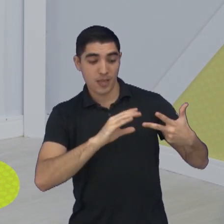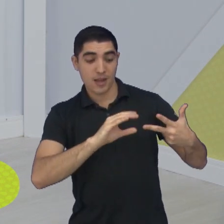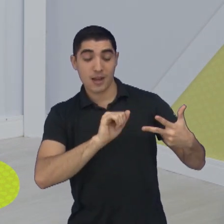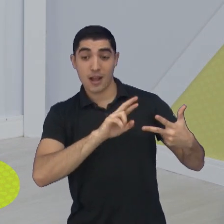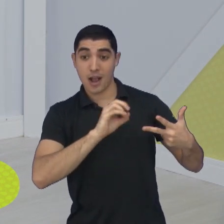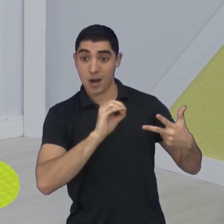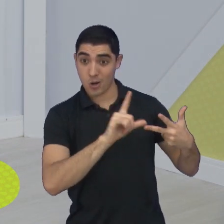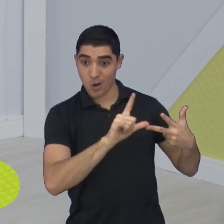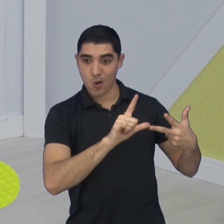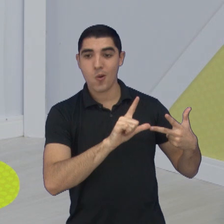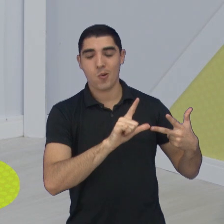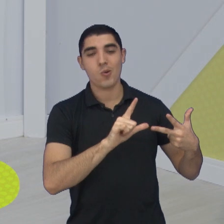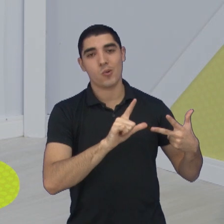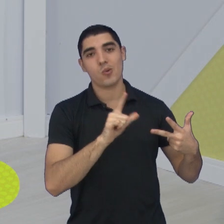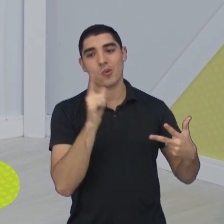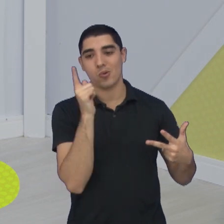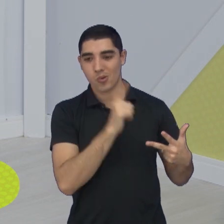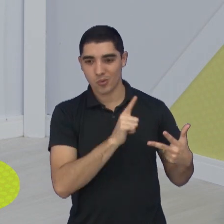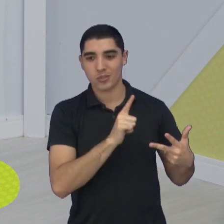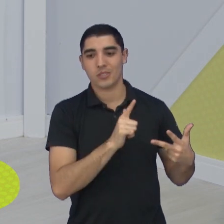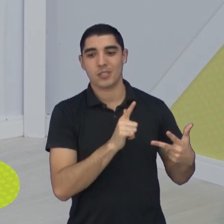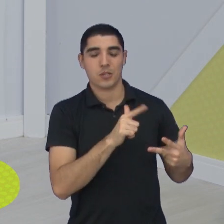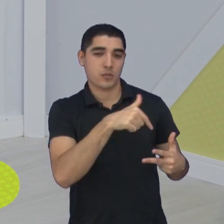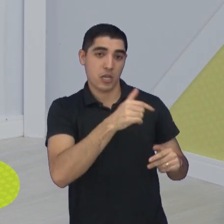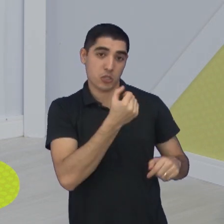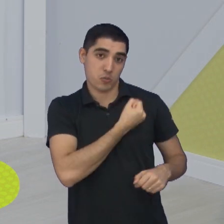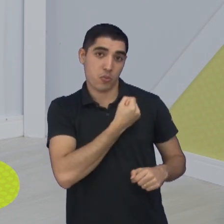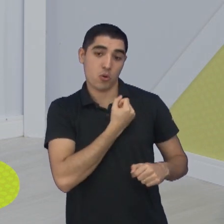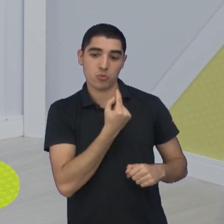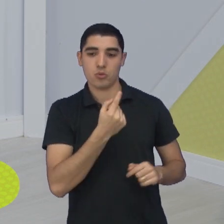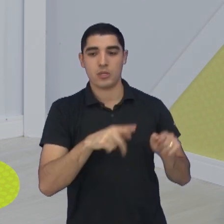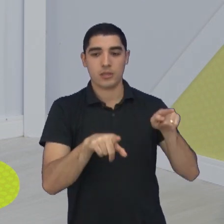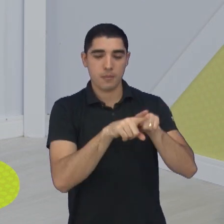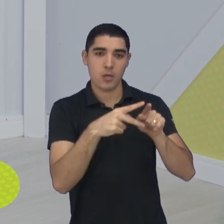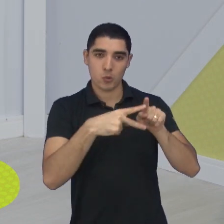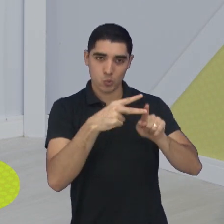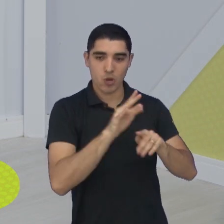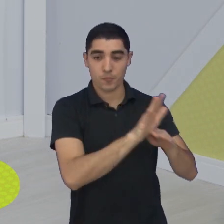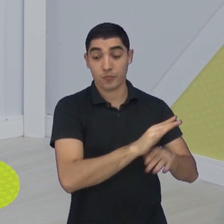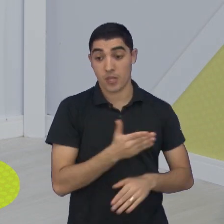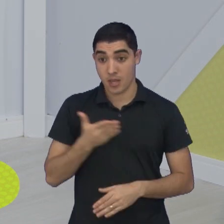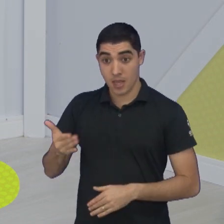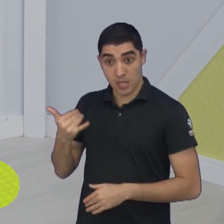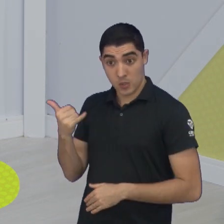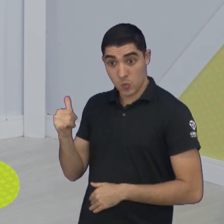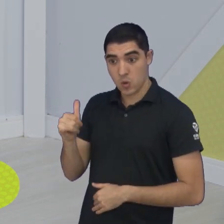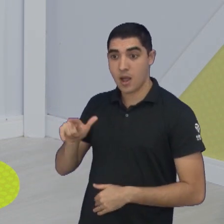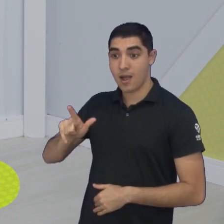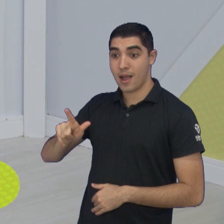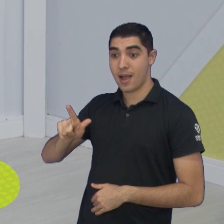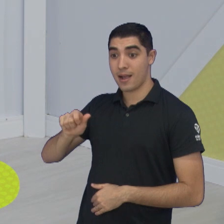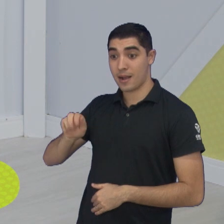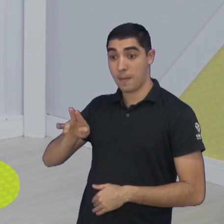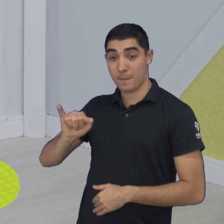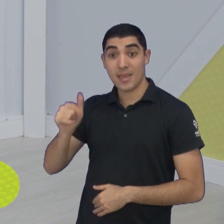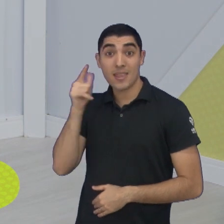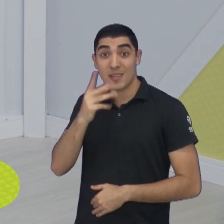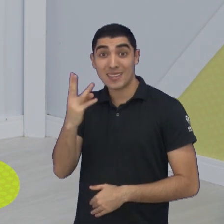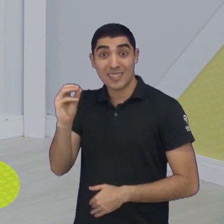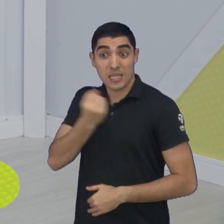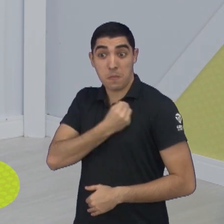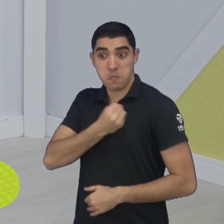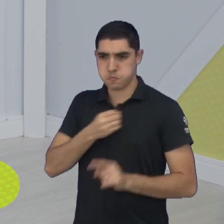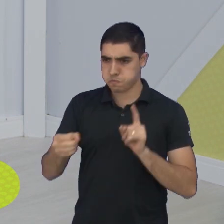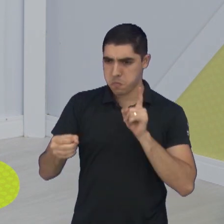7 pontos, cinco rebotes e duas assistências. Pelo lado da equipe do Ituano, Gabi Guimarães, 30 pontos. 12 rebotes, double